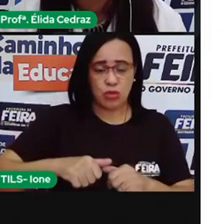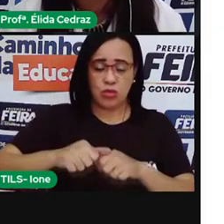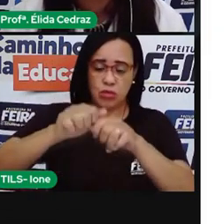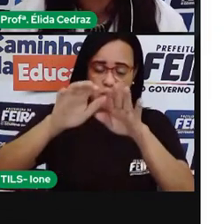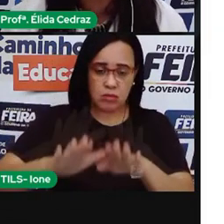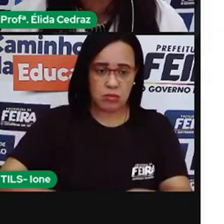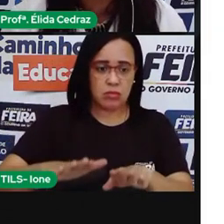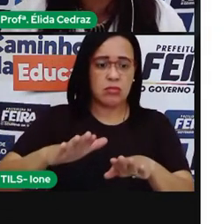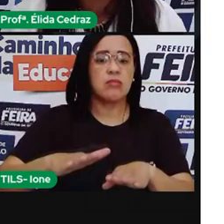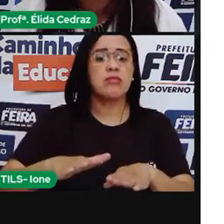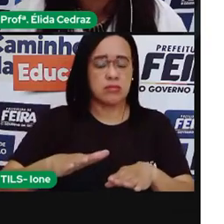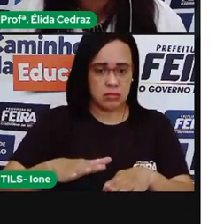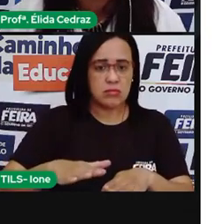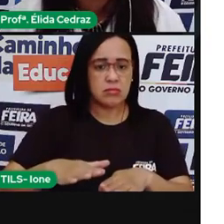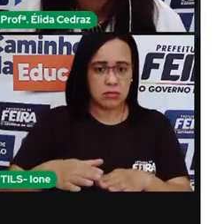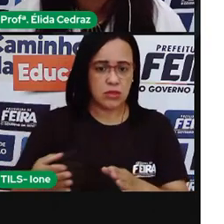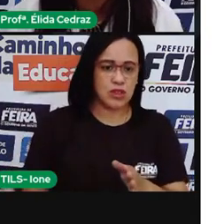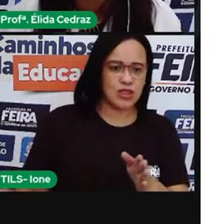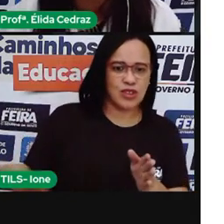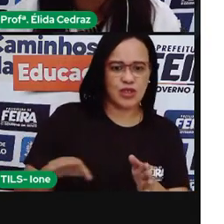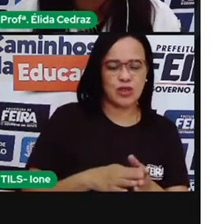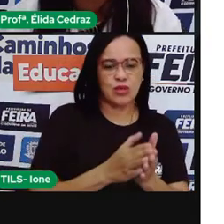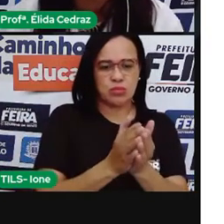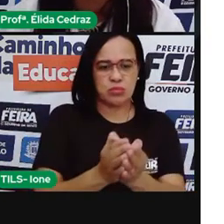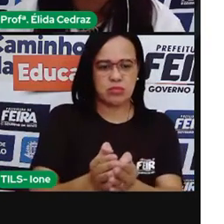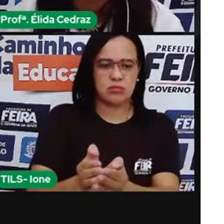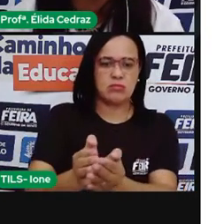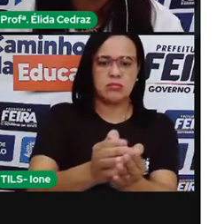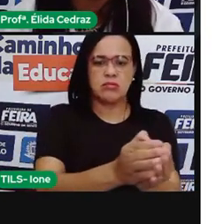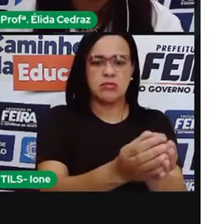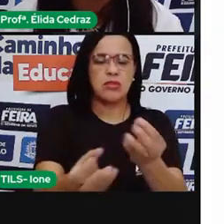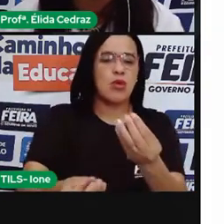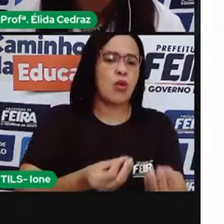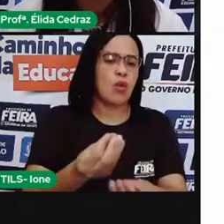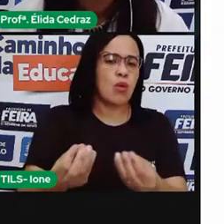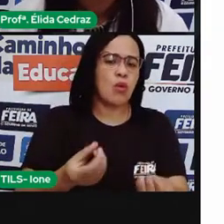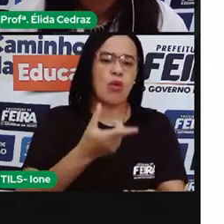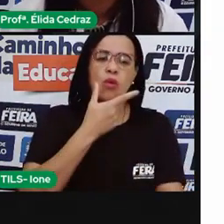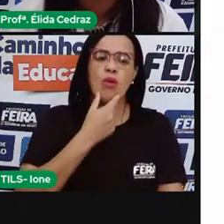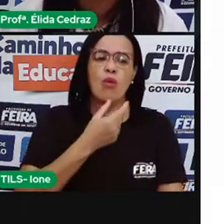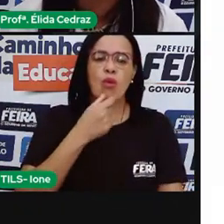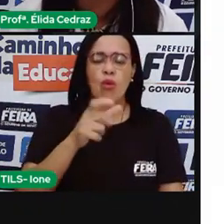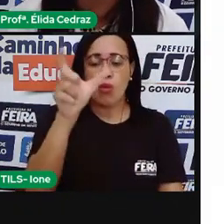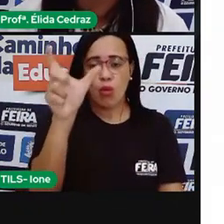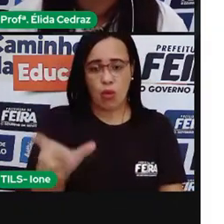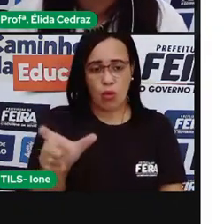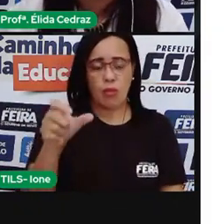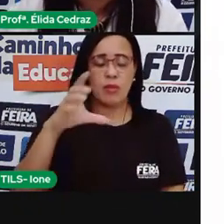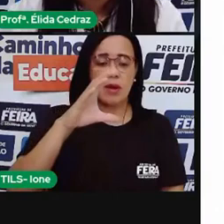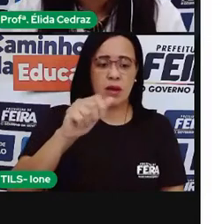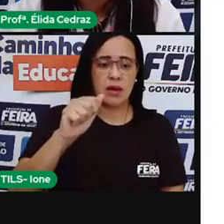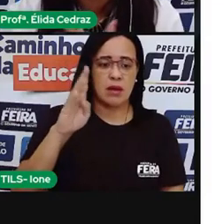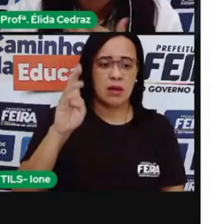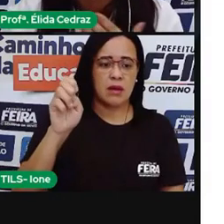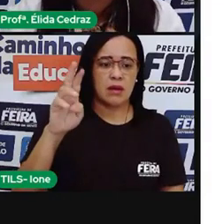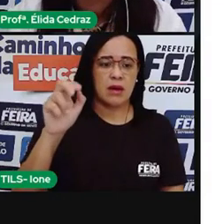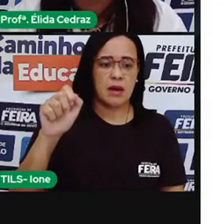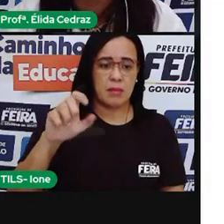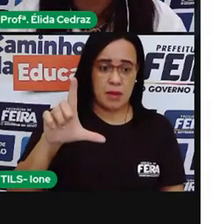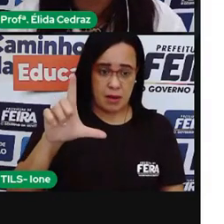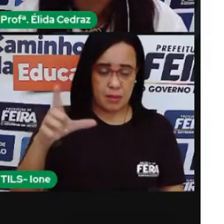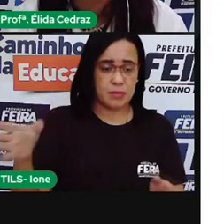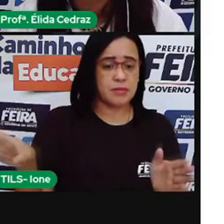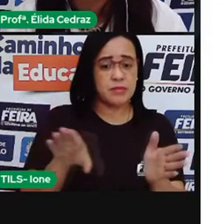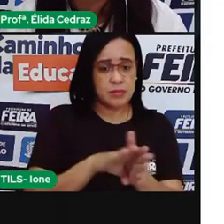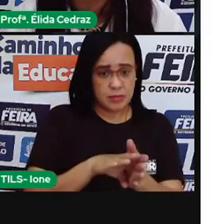Chegaram nas ruas caravelas, trazidos por Cabral. Chegaram à terra e até